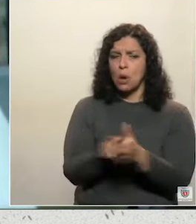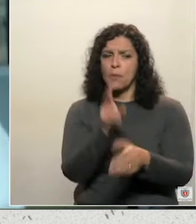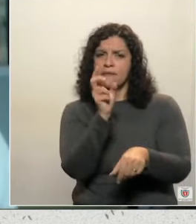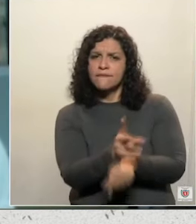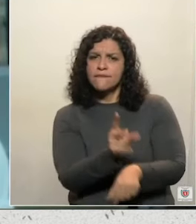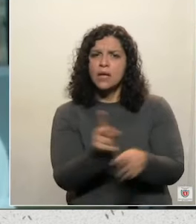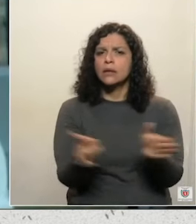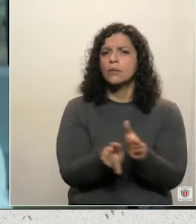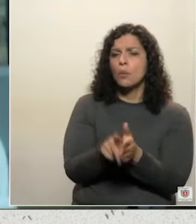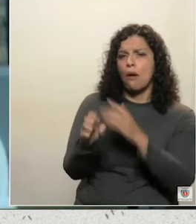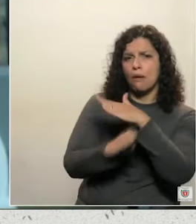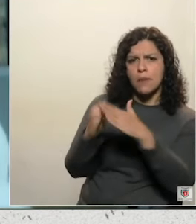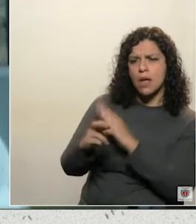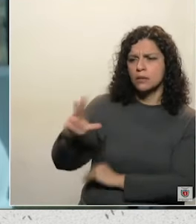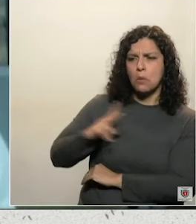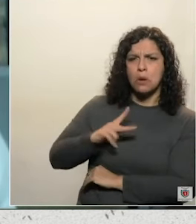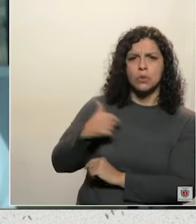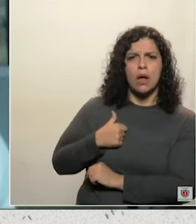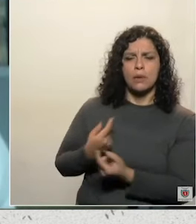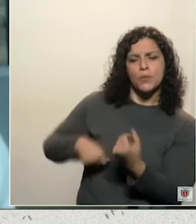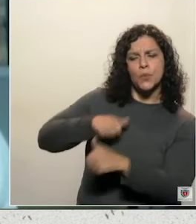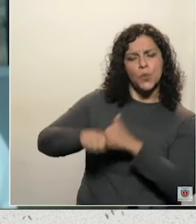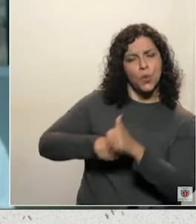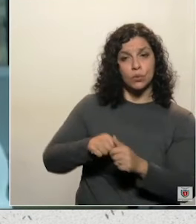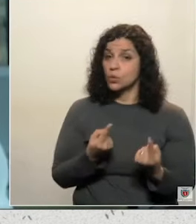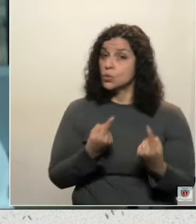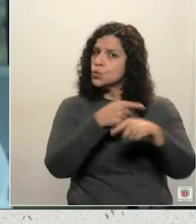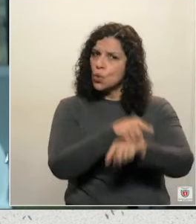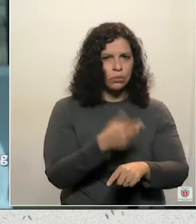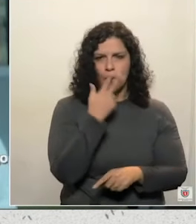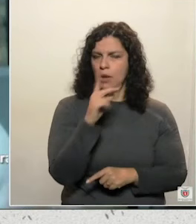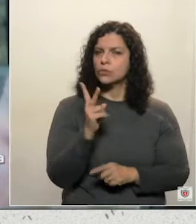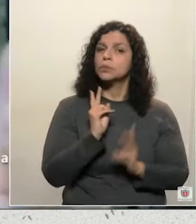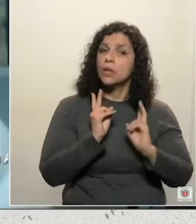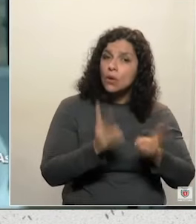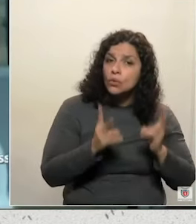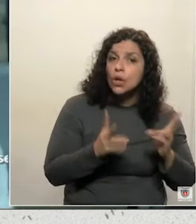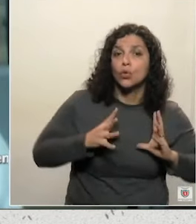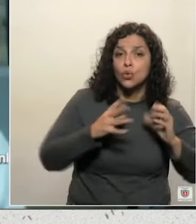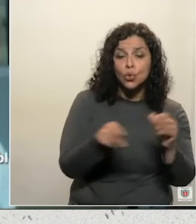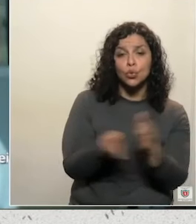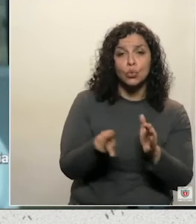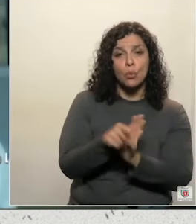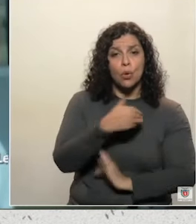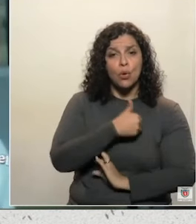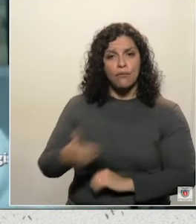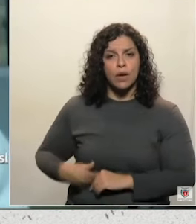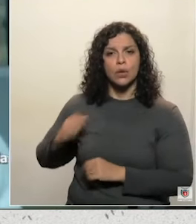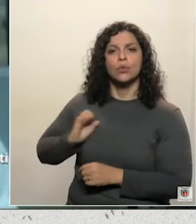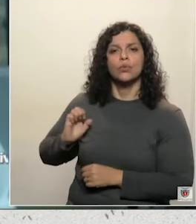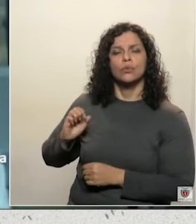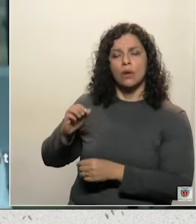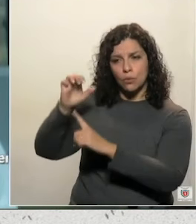a favor da desestatização. Eu, pessoalmente, sou contra. Eu acho que a gente tem que ser, como o deputado Anibeli acabou de colocar aqui,